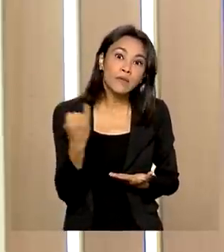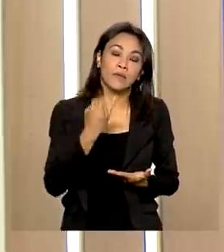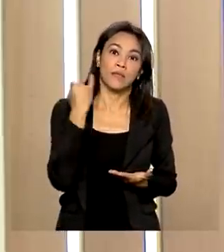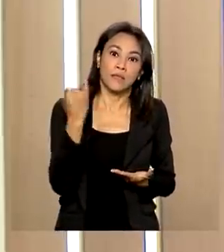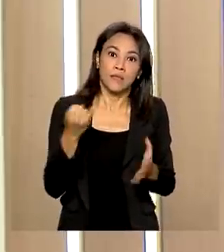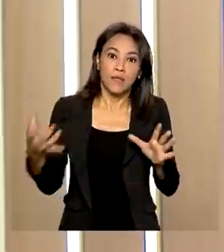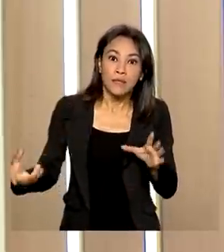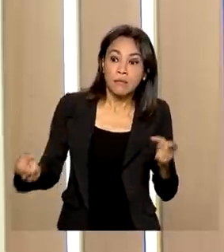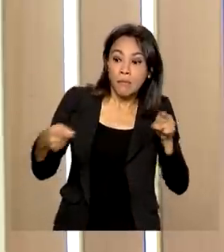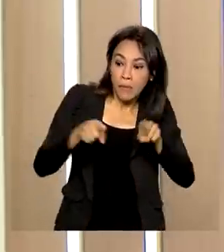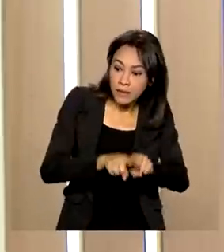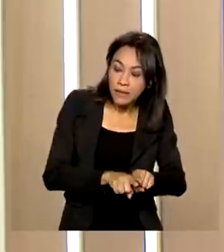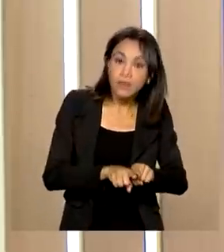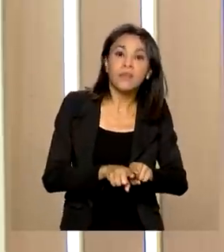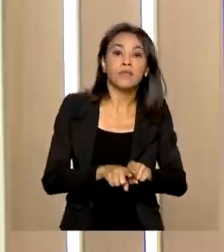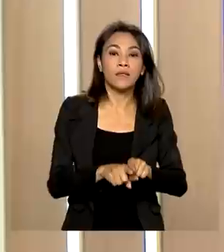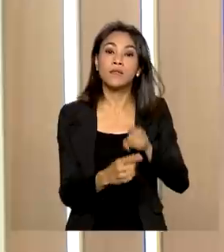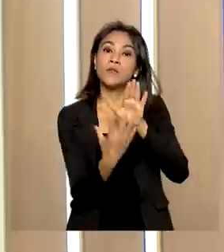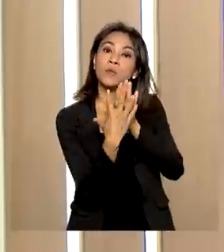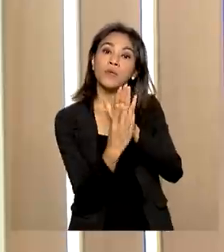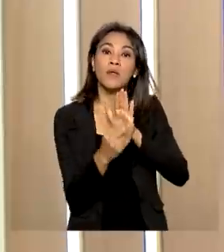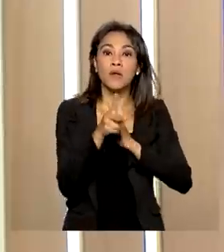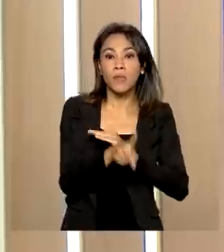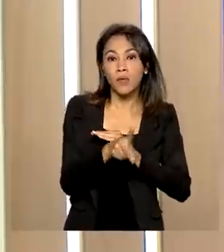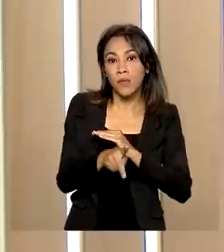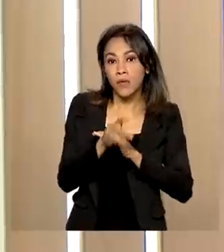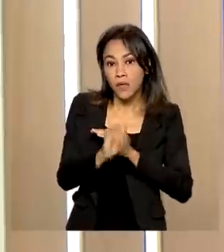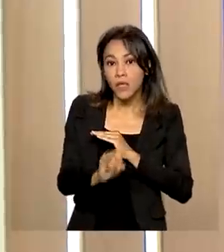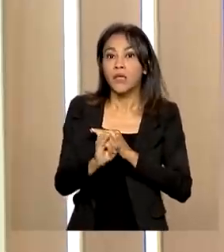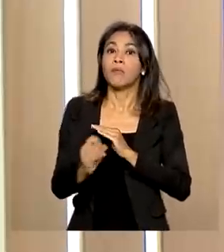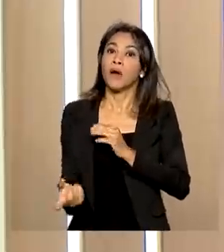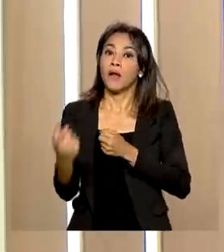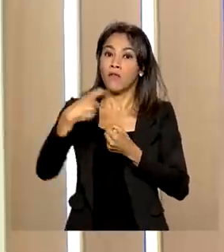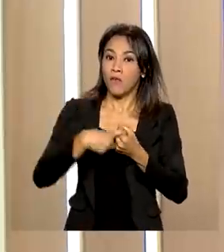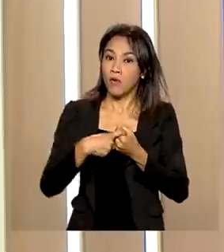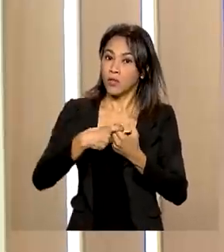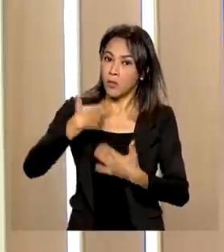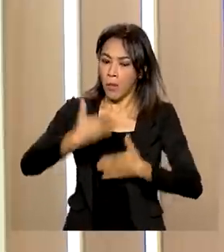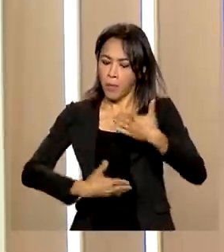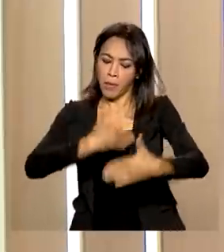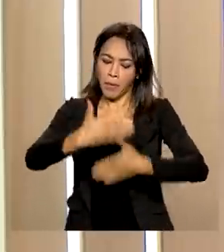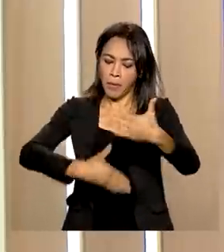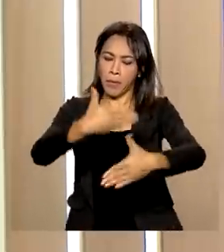parcerias, do programa de parcerias e investimentos para a retomada do crescimento do país.